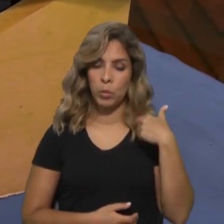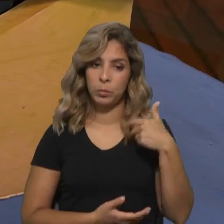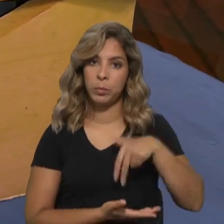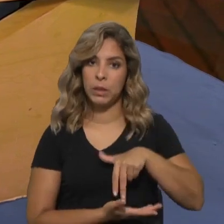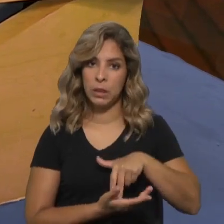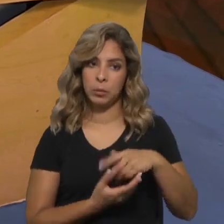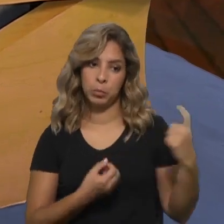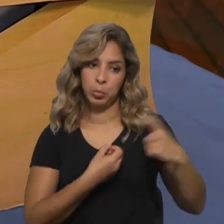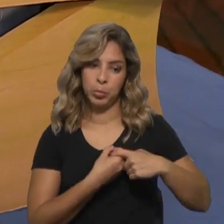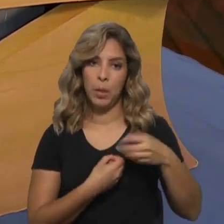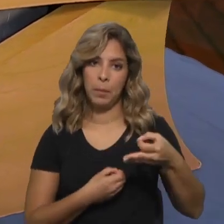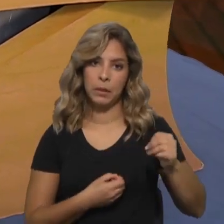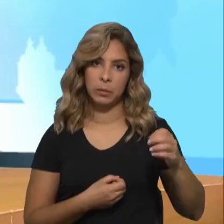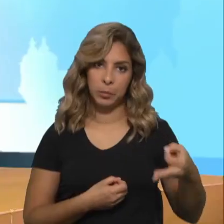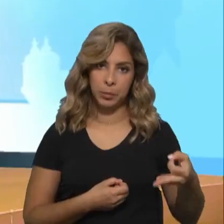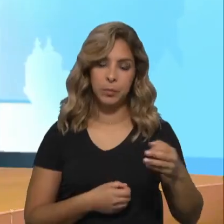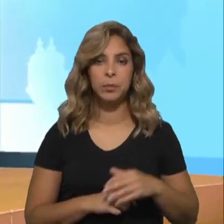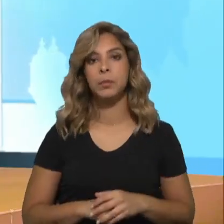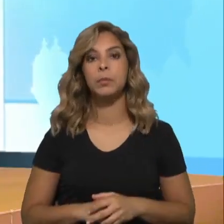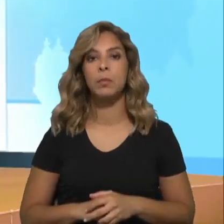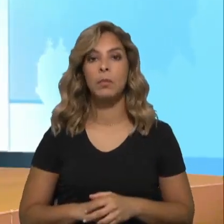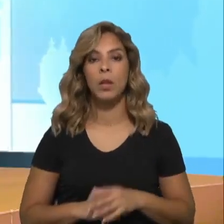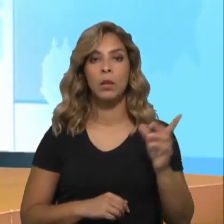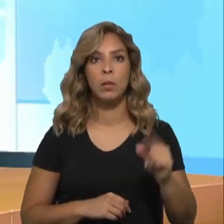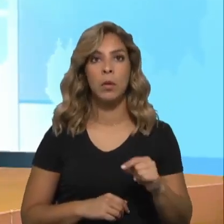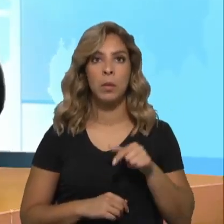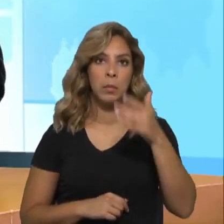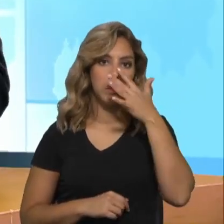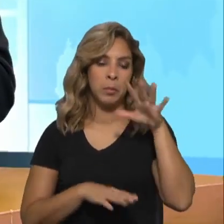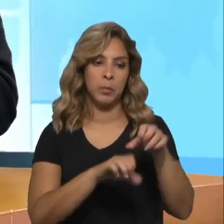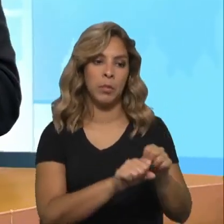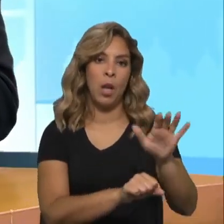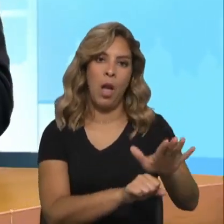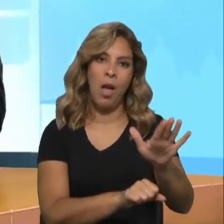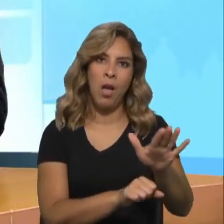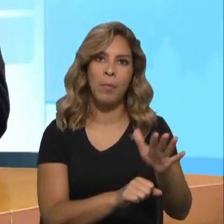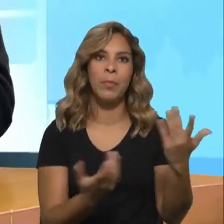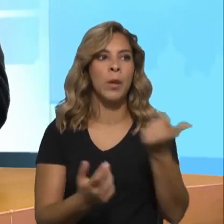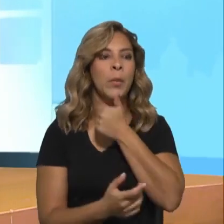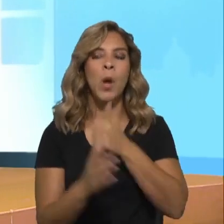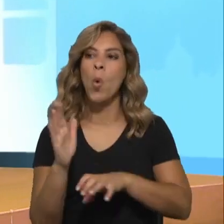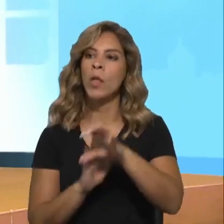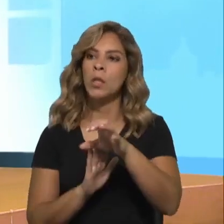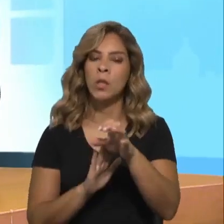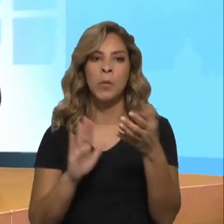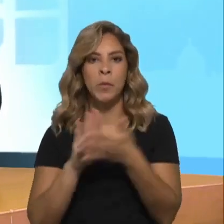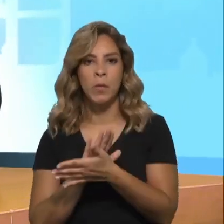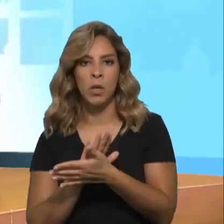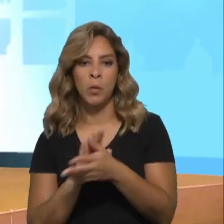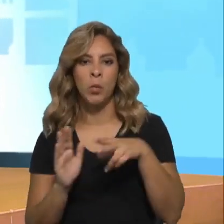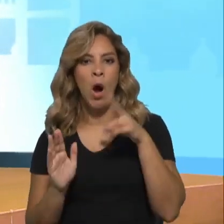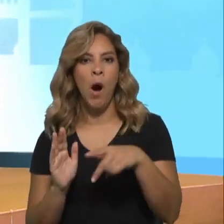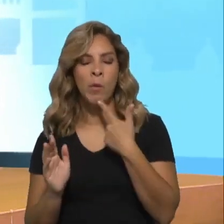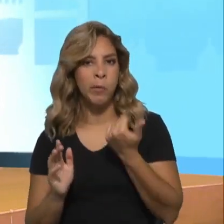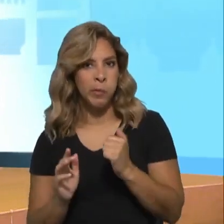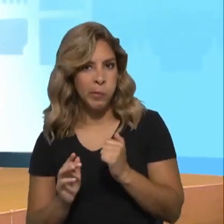parceria com a PSP também, acompanhamos as pessoas que estão em detenção administrativa, isto é, as pessoas que não têm condições de entrada no